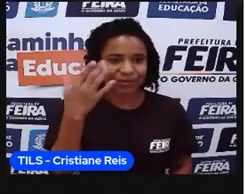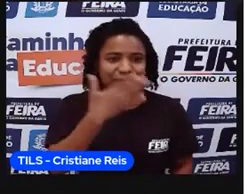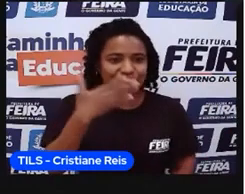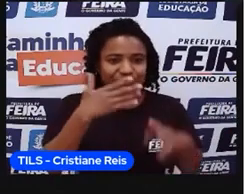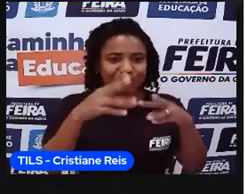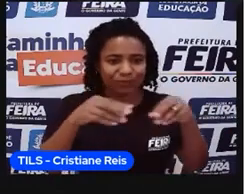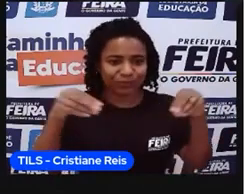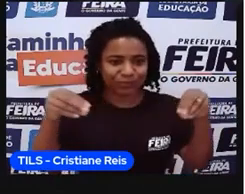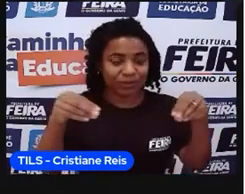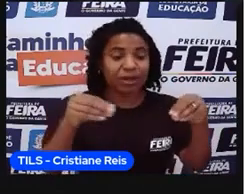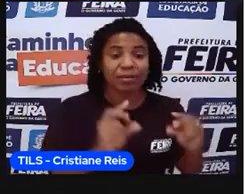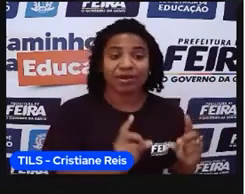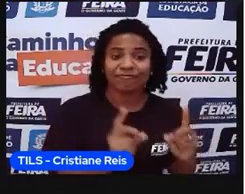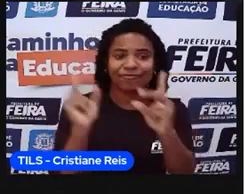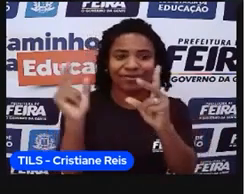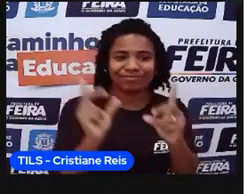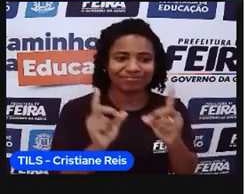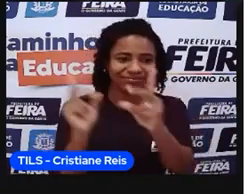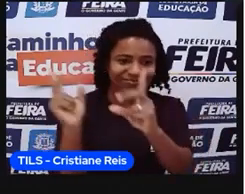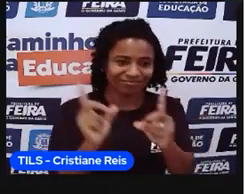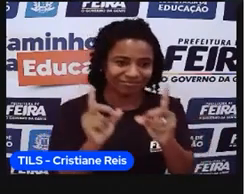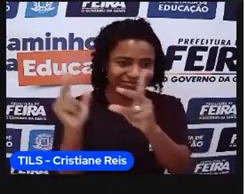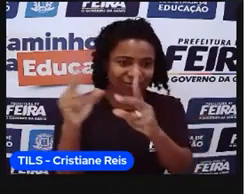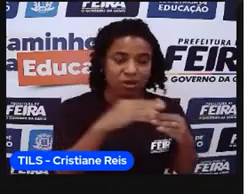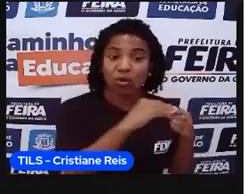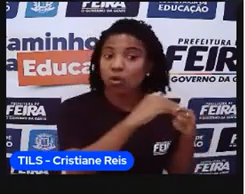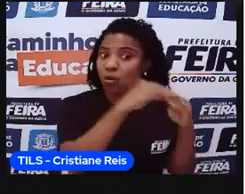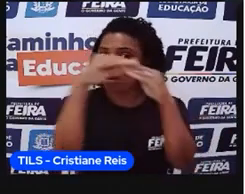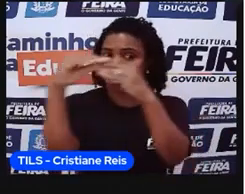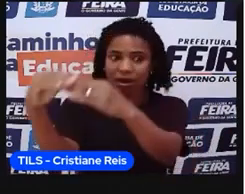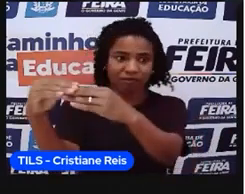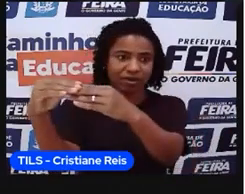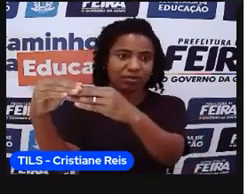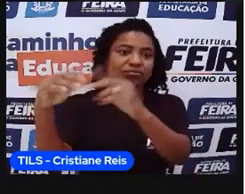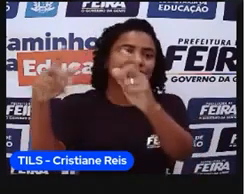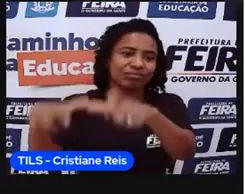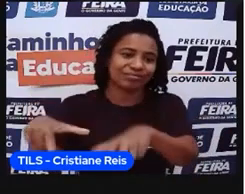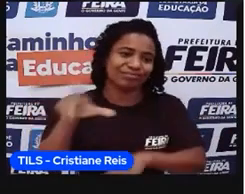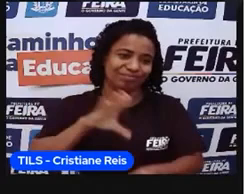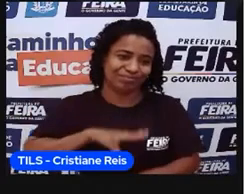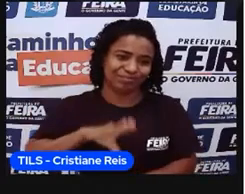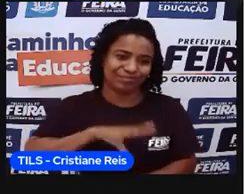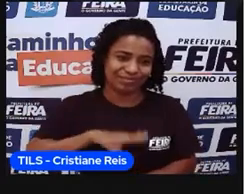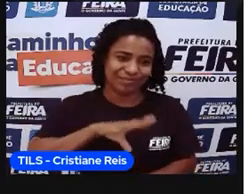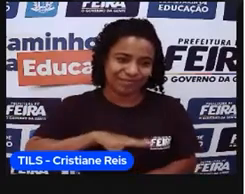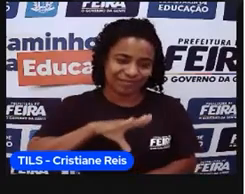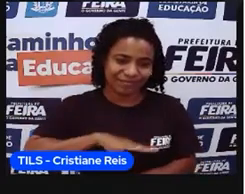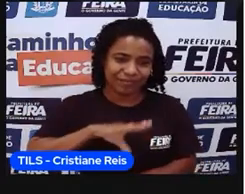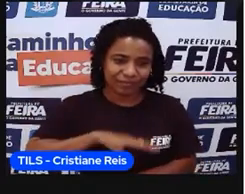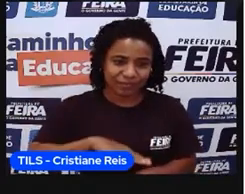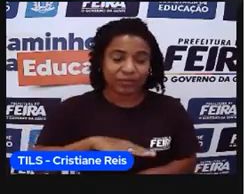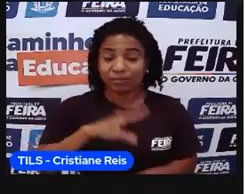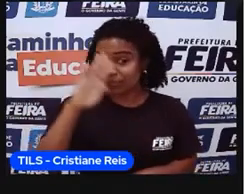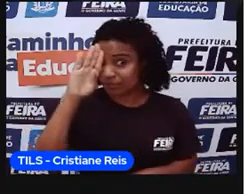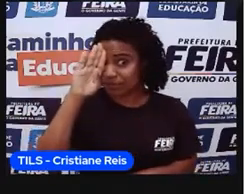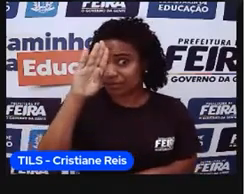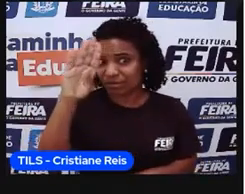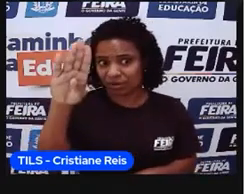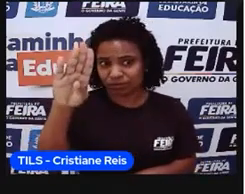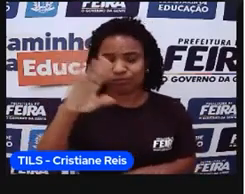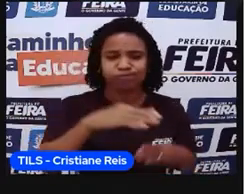para a exportação, que atende todas as características desse plantio da cana-de-açúcar. voltado, né, para Portugal,